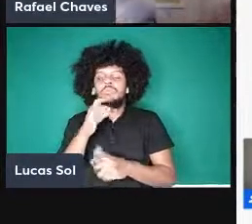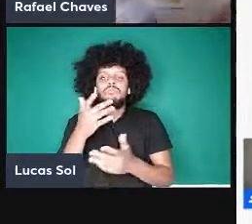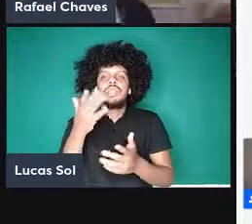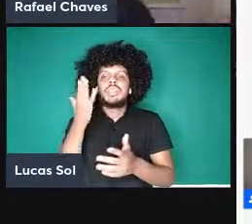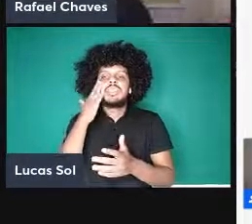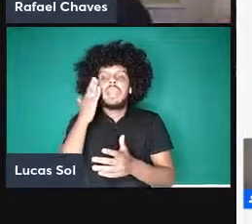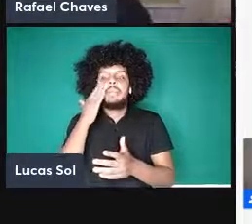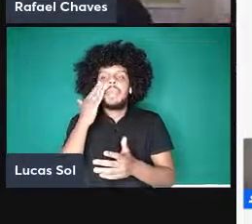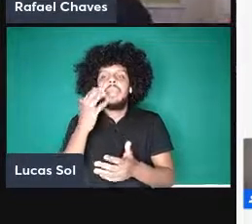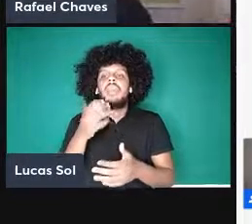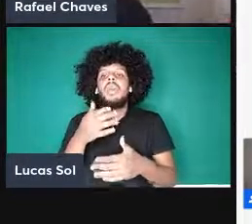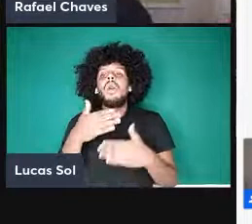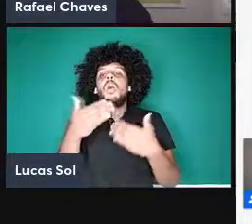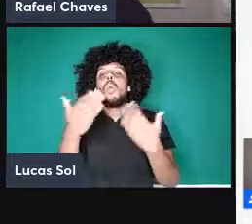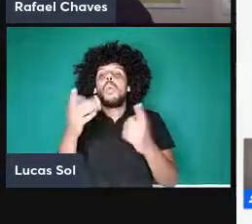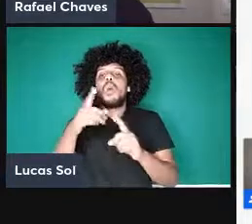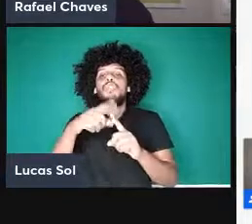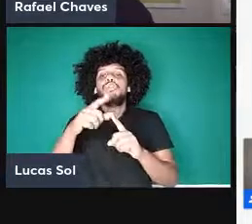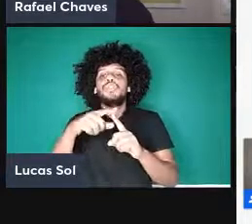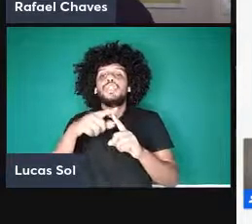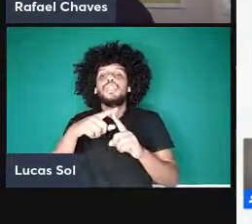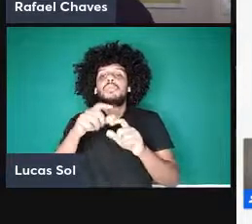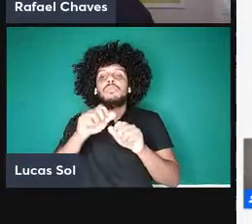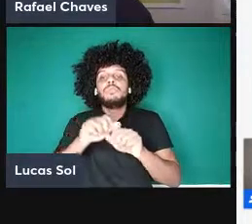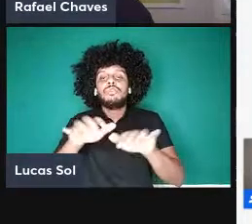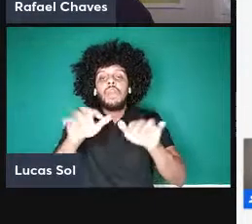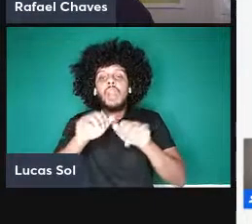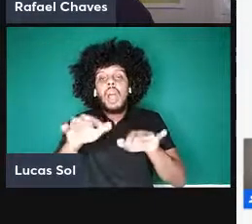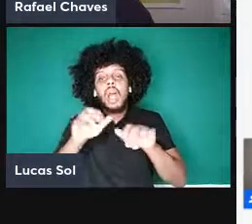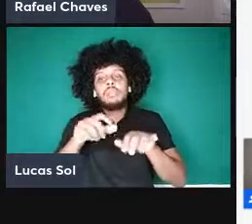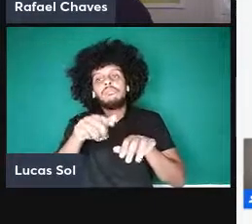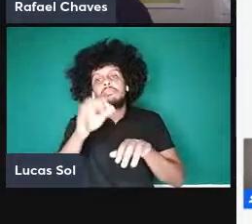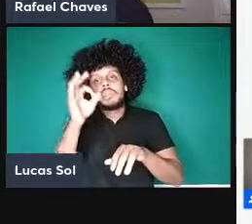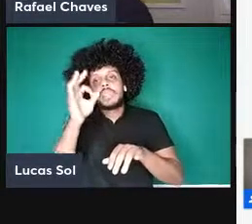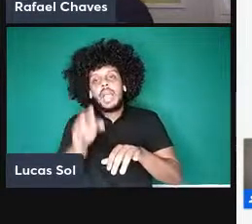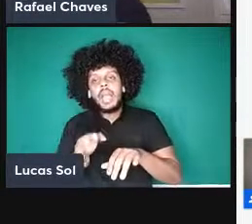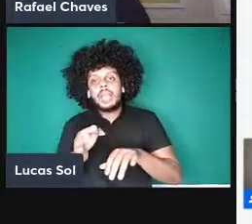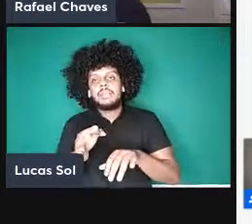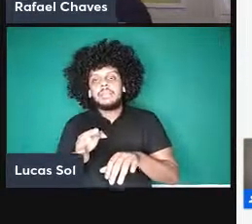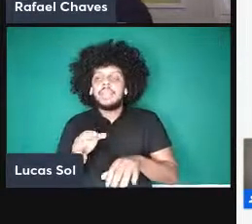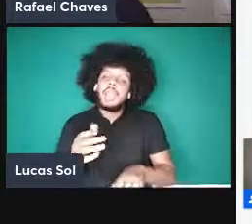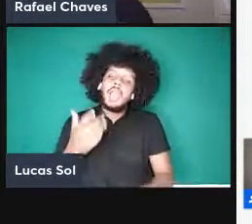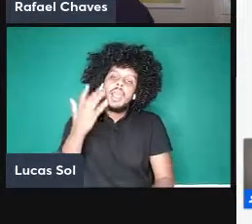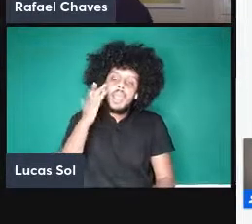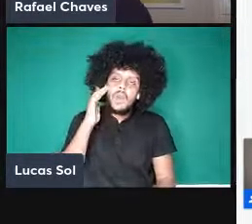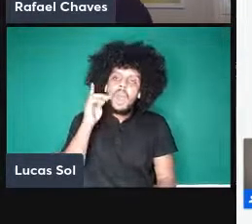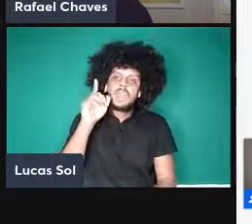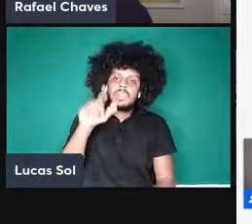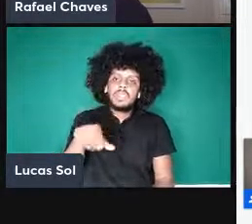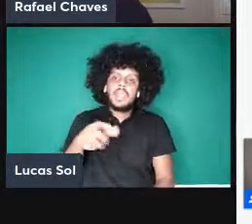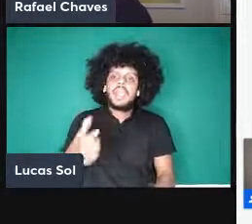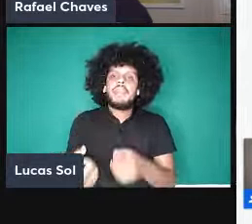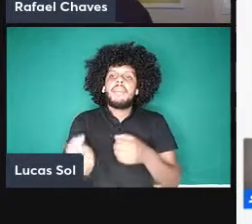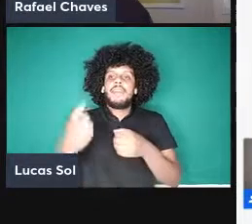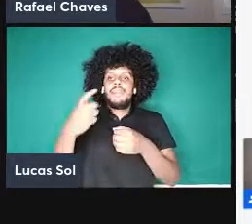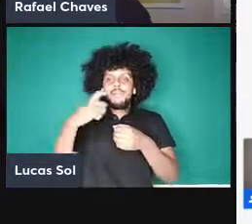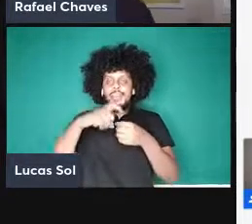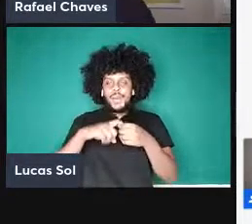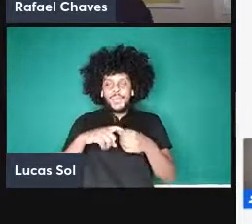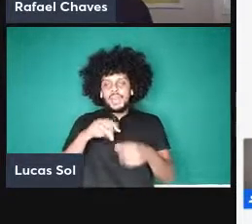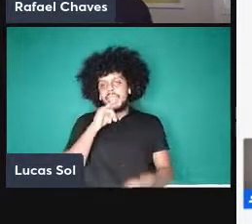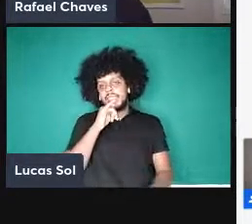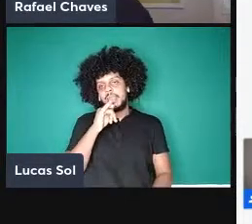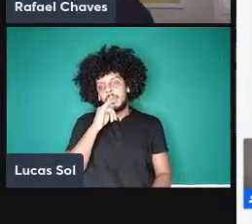são aqueles que você deveria gerar mesmo então eu acho que entra num estágio anterior de você vamos dizer assim